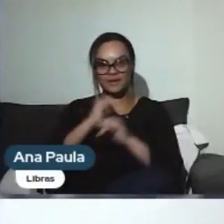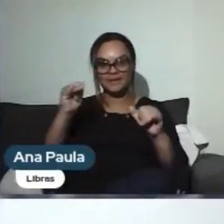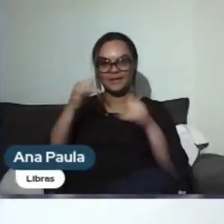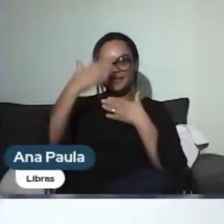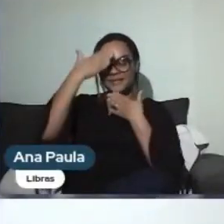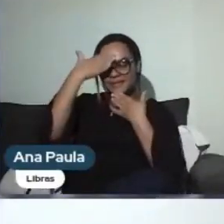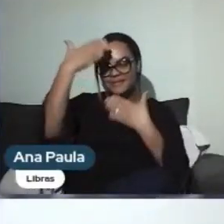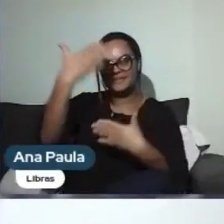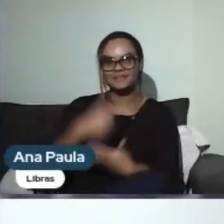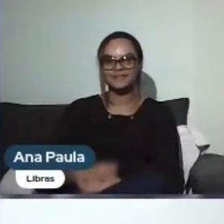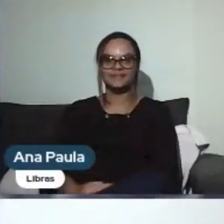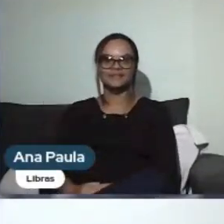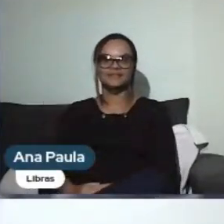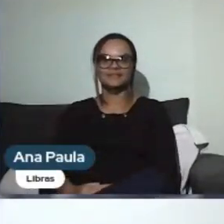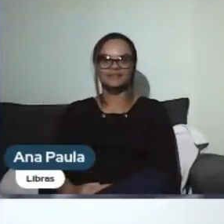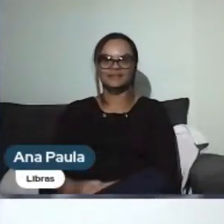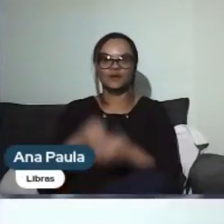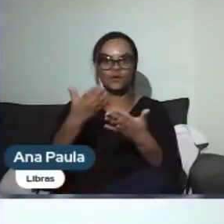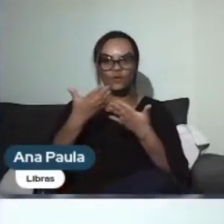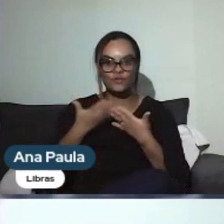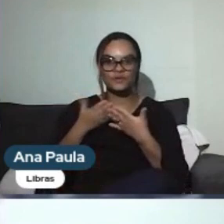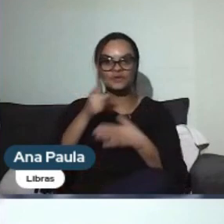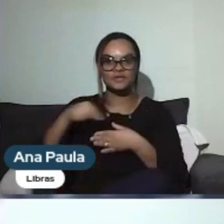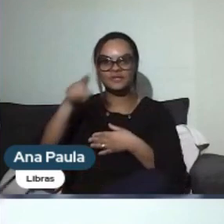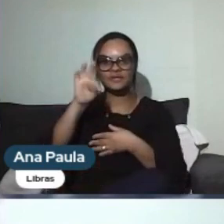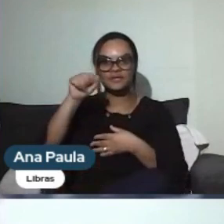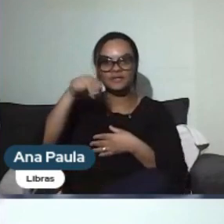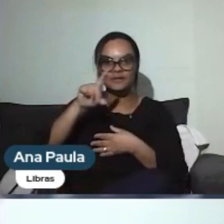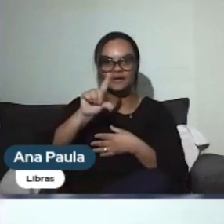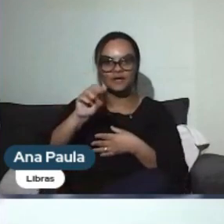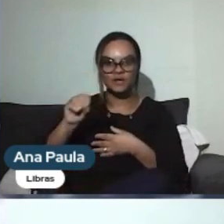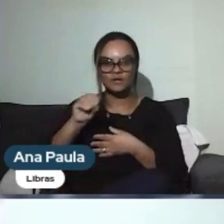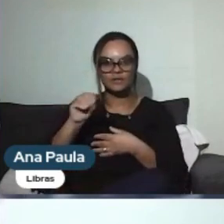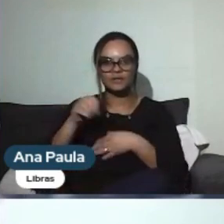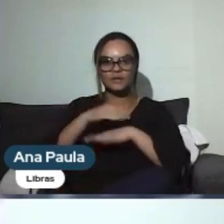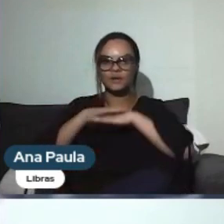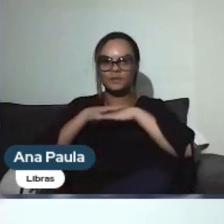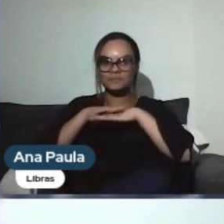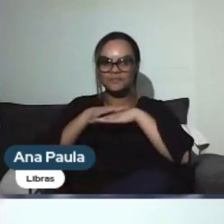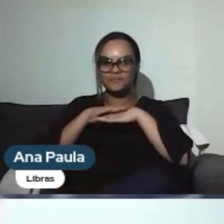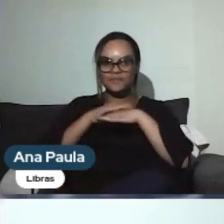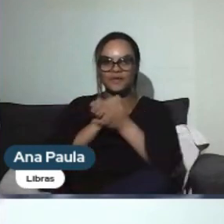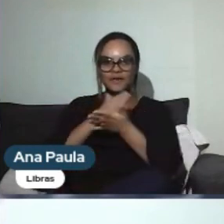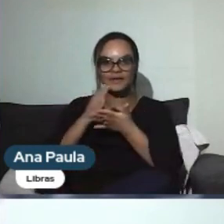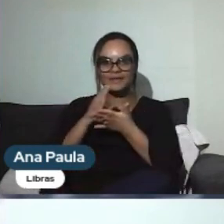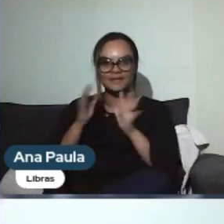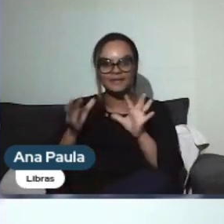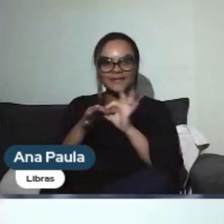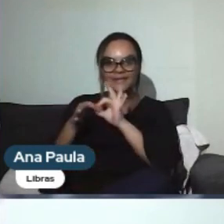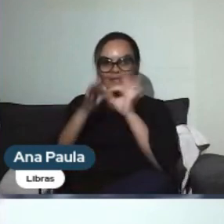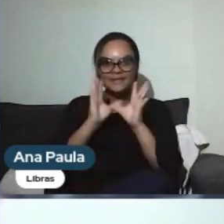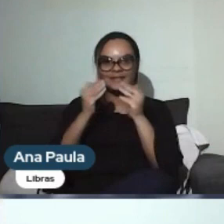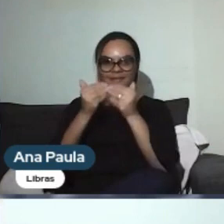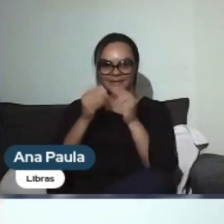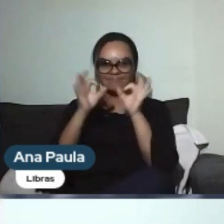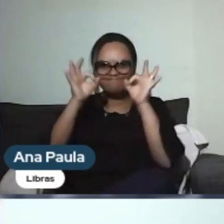obrigada, agradeço mesmo, já deixo o convite aqui para o Fernando, né? A gente conversar aí para você começar a integrar aí a Liga, que com certeza